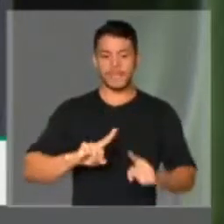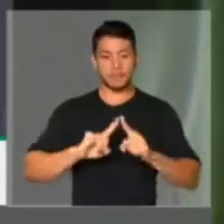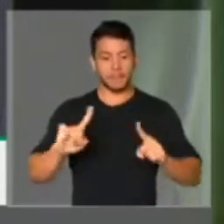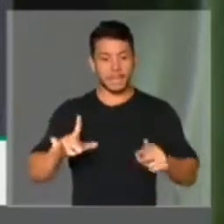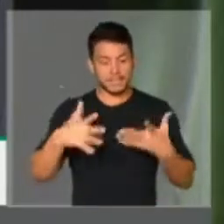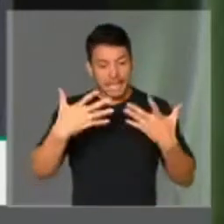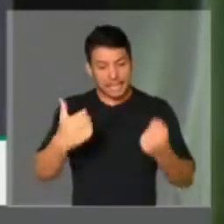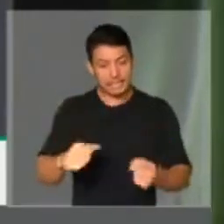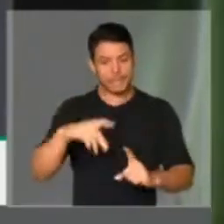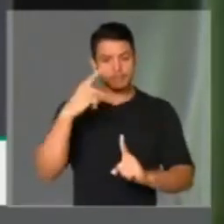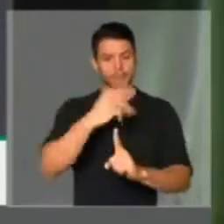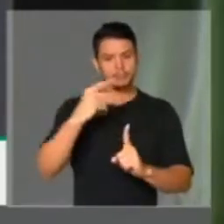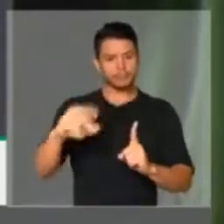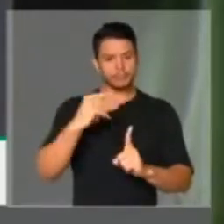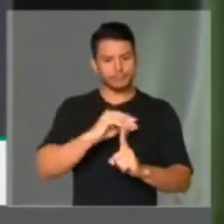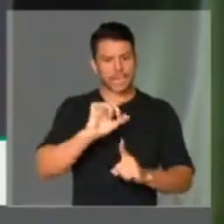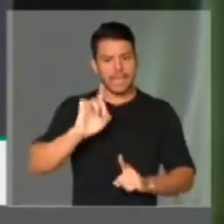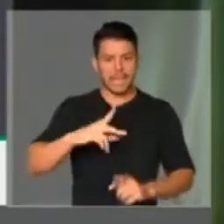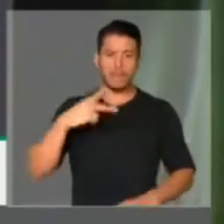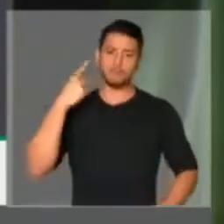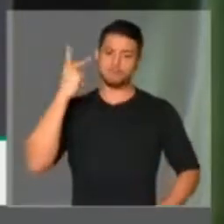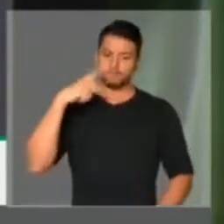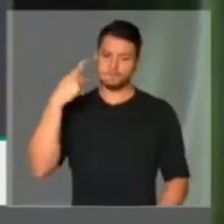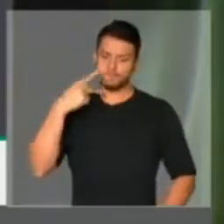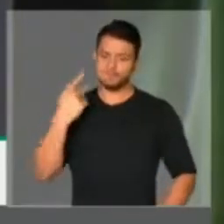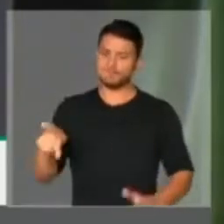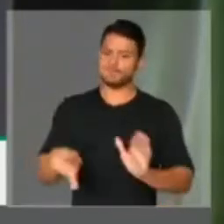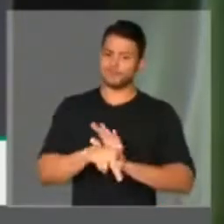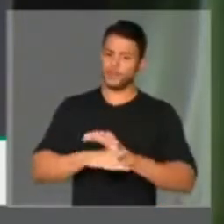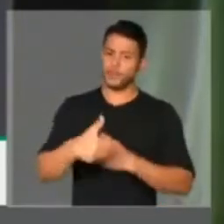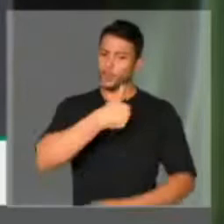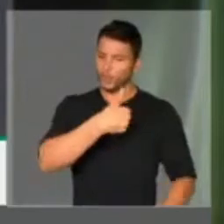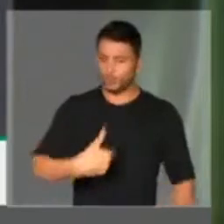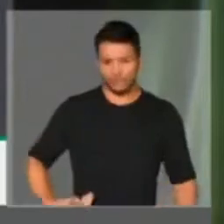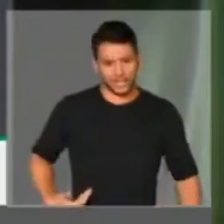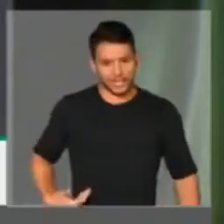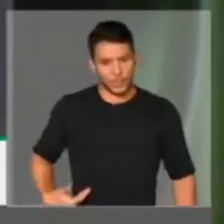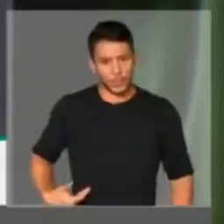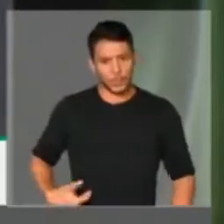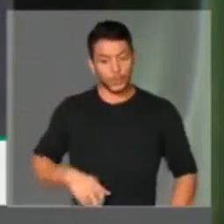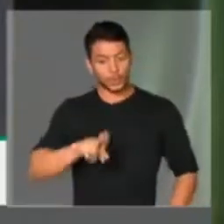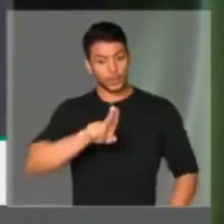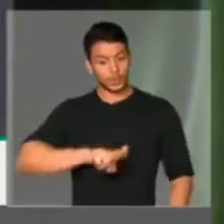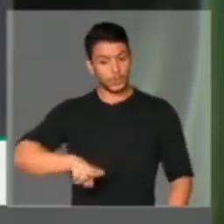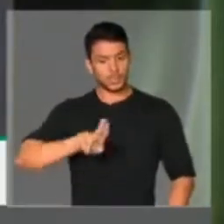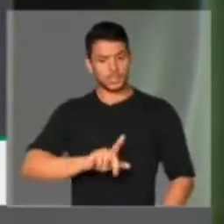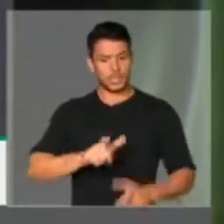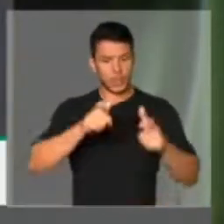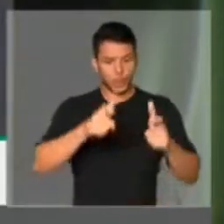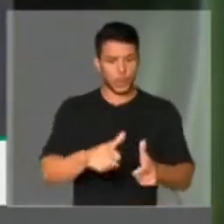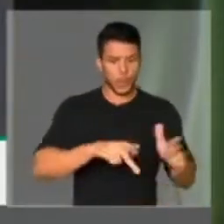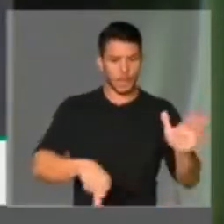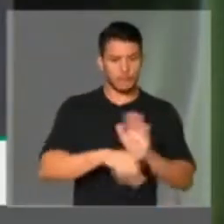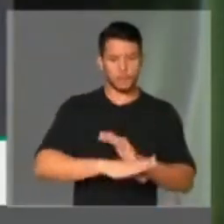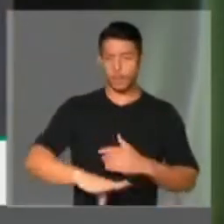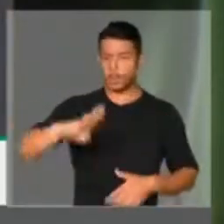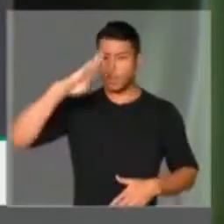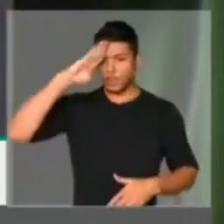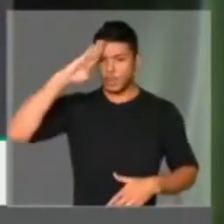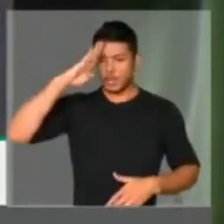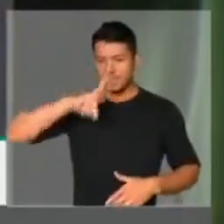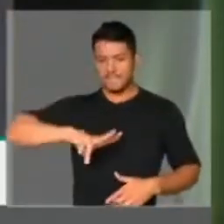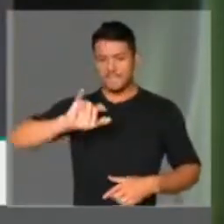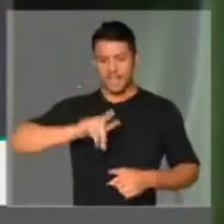a tortura como política de Estado, utilizar quartéis do Exército para